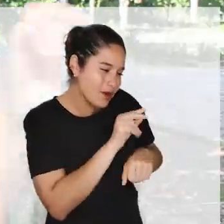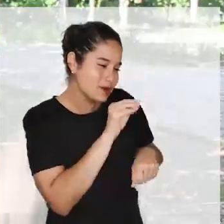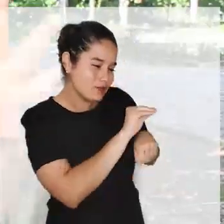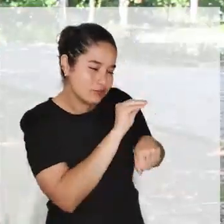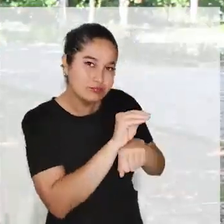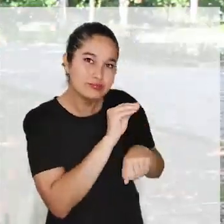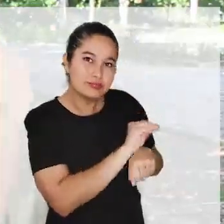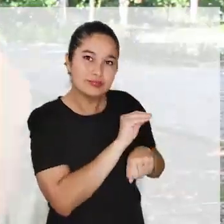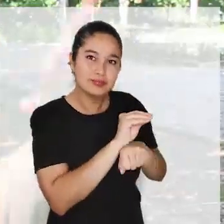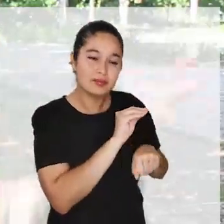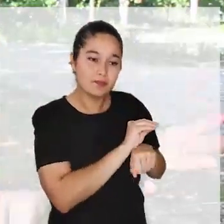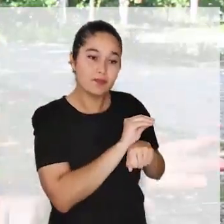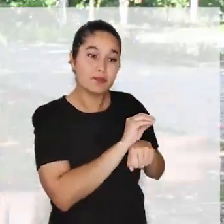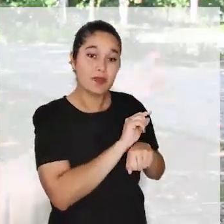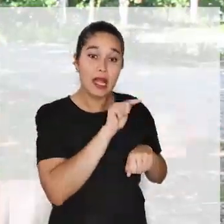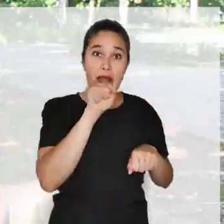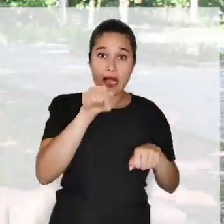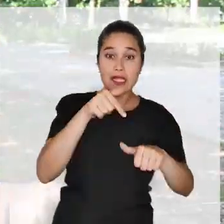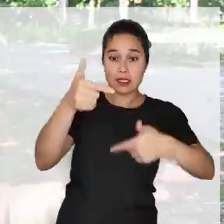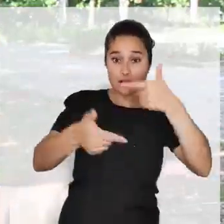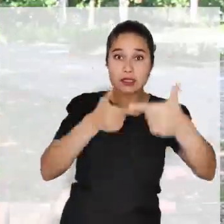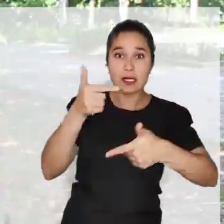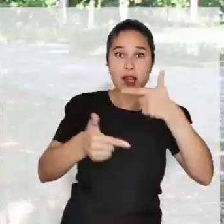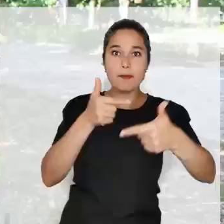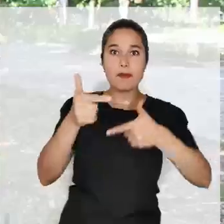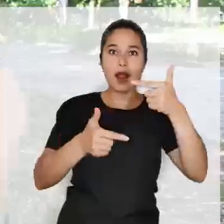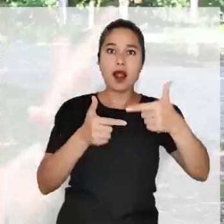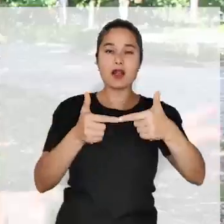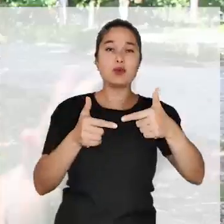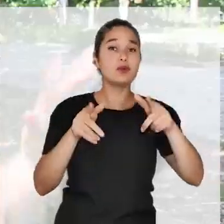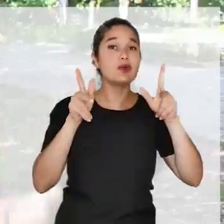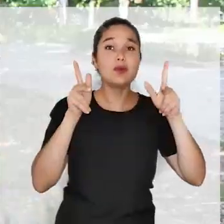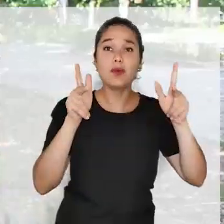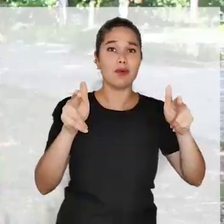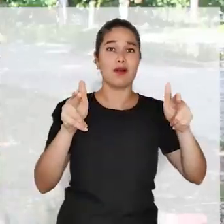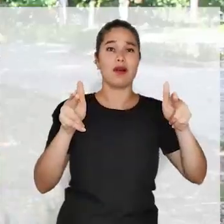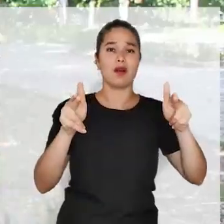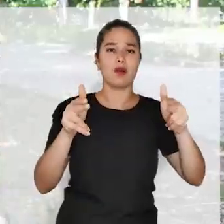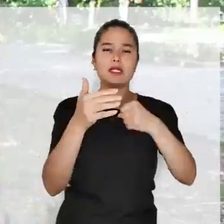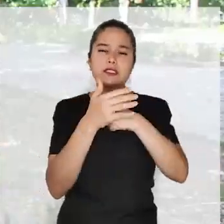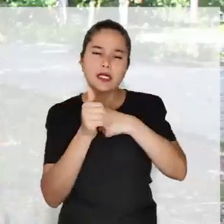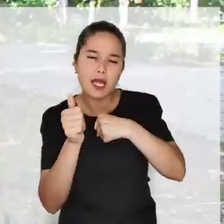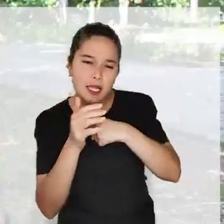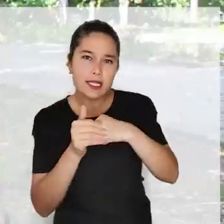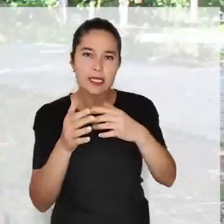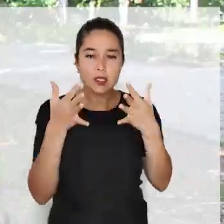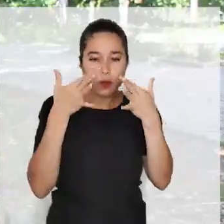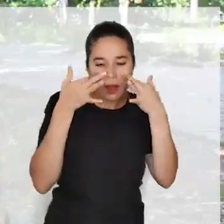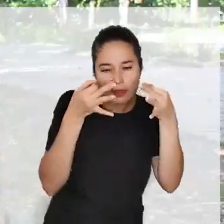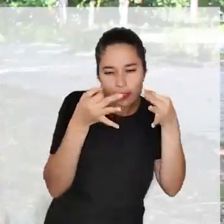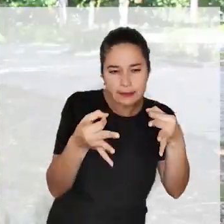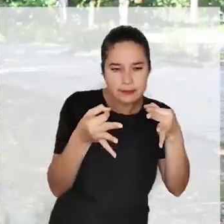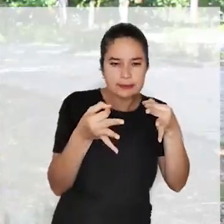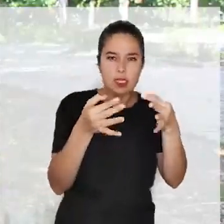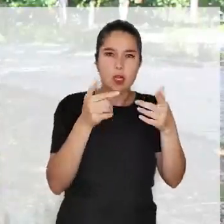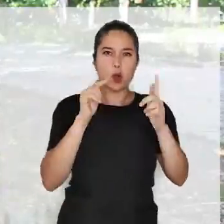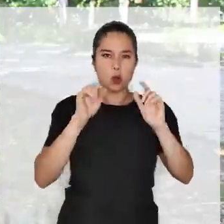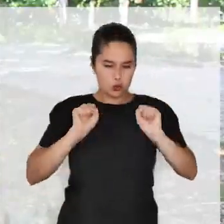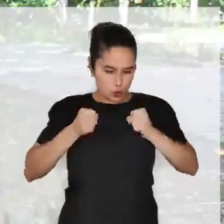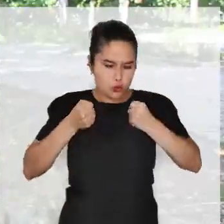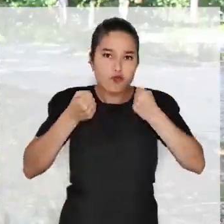propriedade, como se estivesse cuidando do seu filho, entendeu? Ela tem todo aquele carinho de que saia perfeito, que